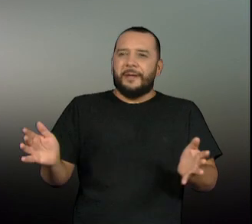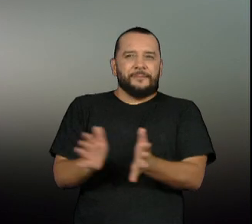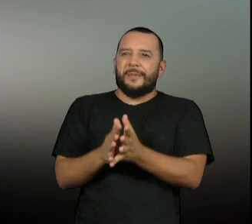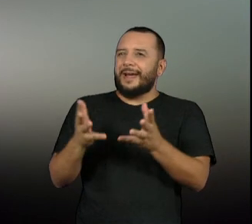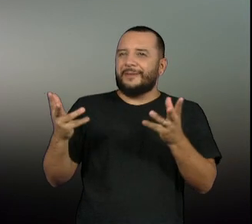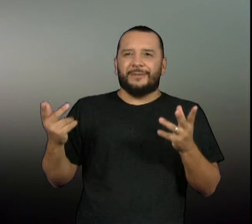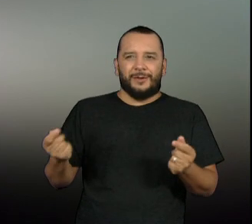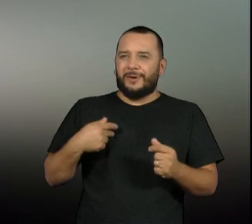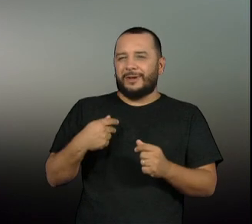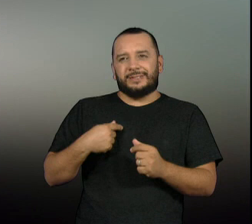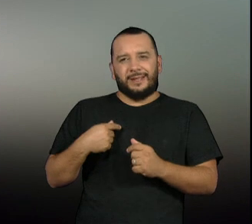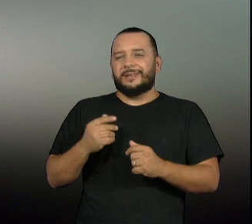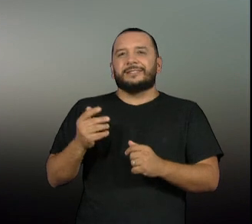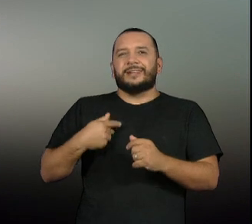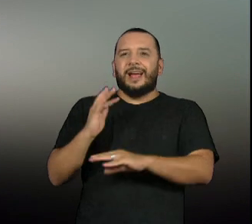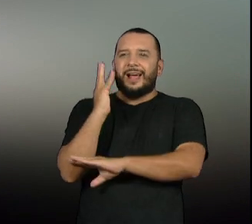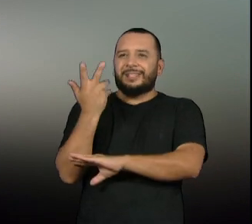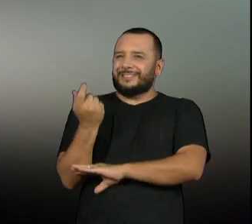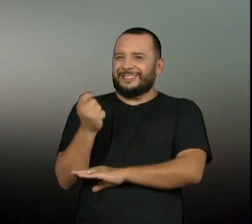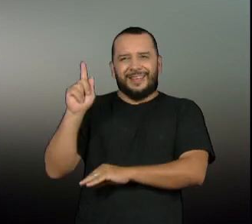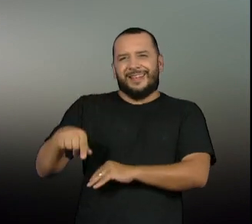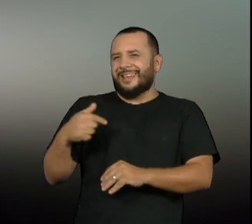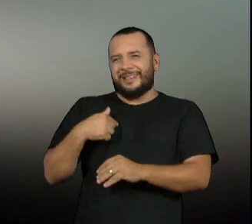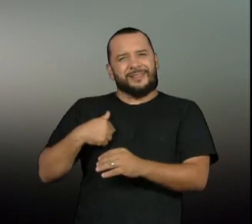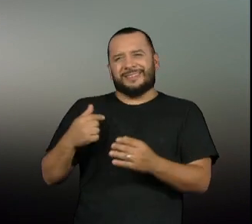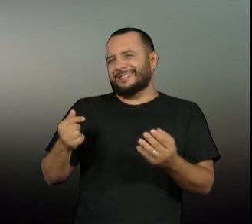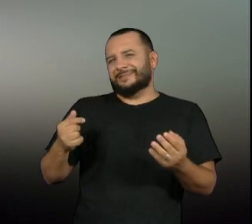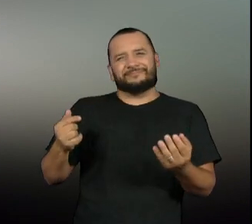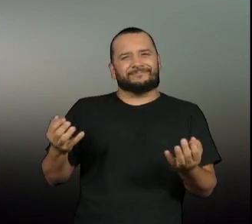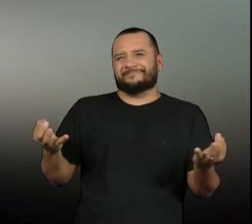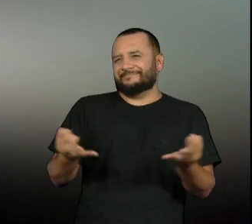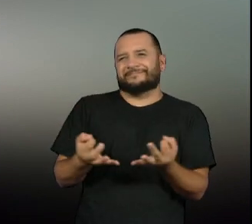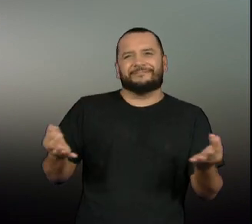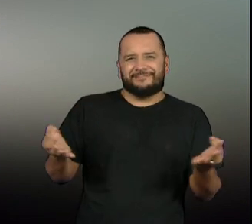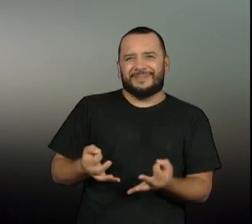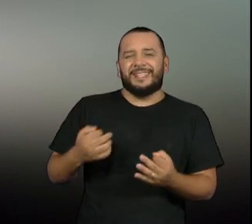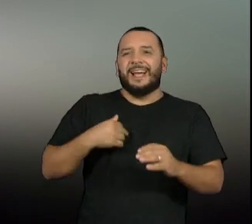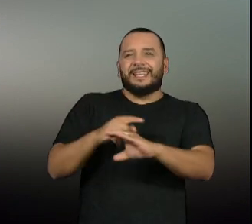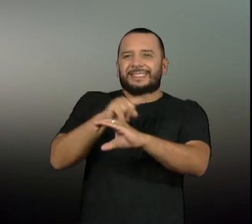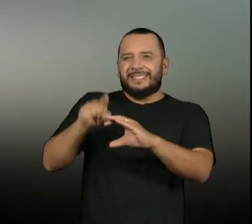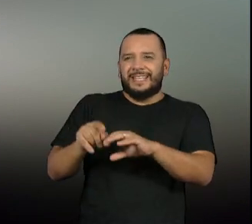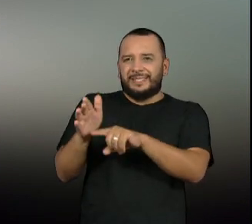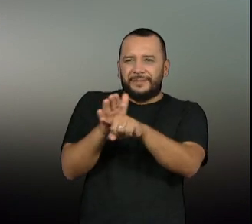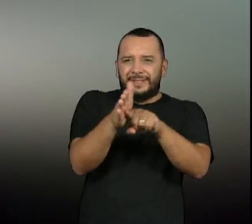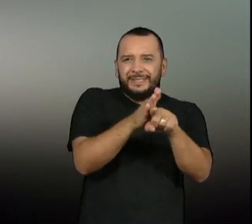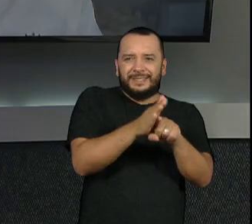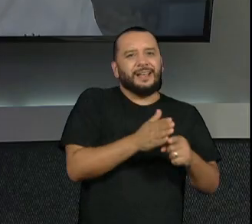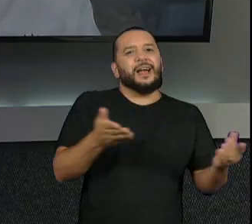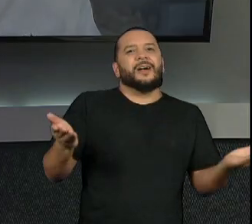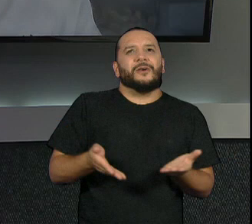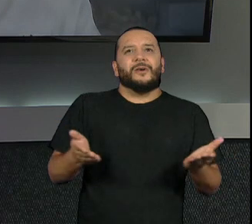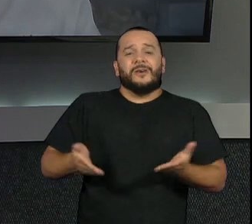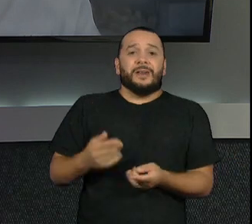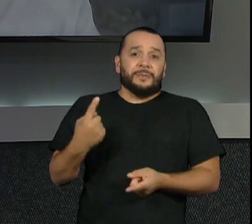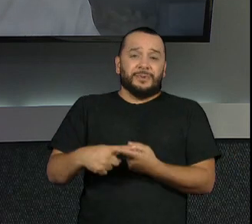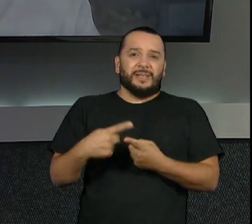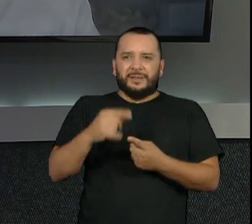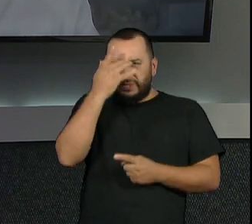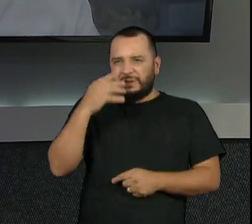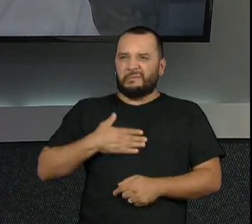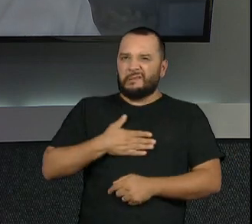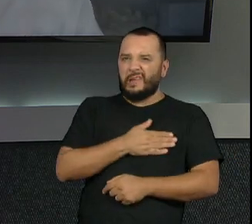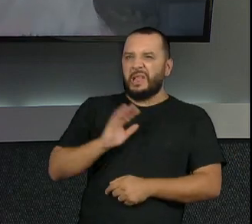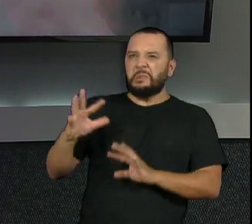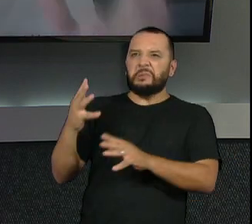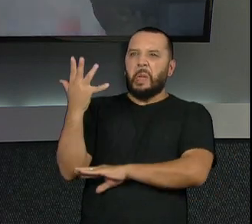Caatinga é espetacular. A ciência está descobrindo isso agora. Porque sempre existia um preconceito